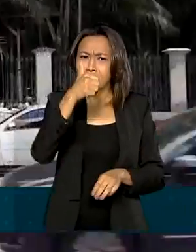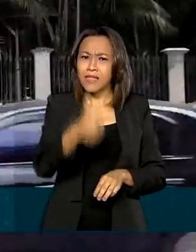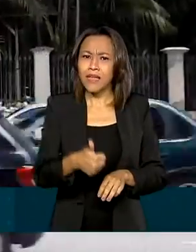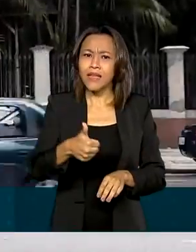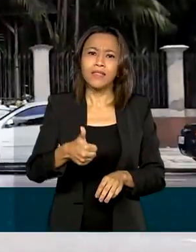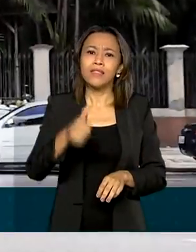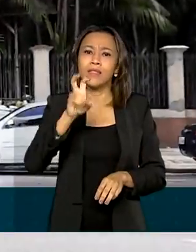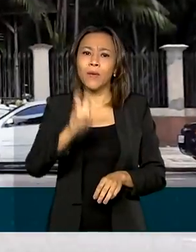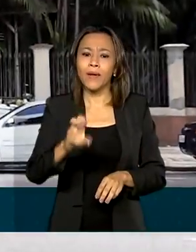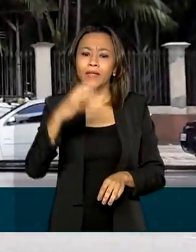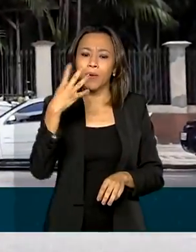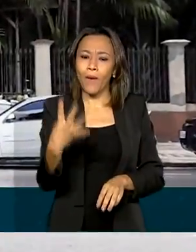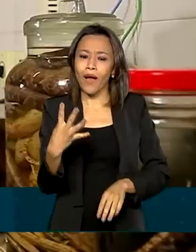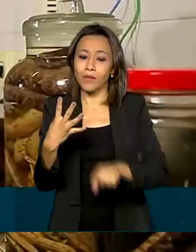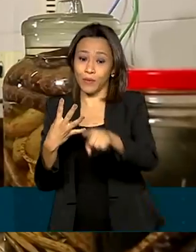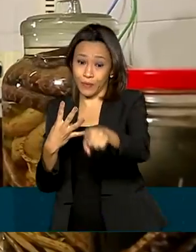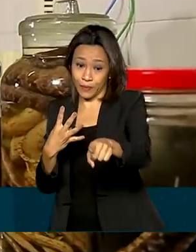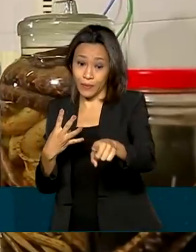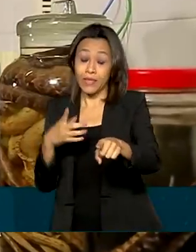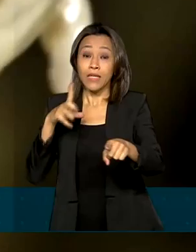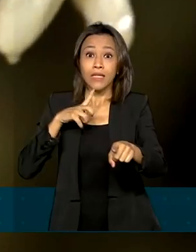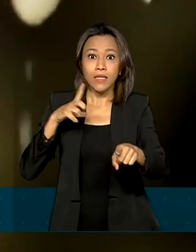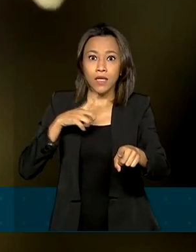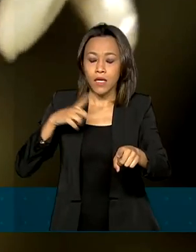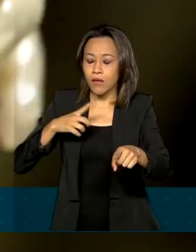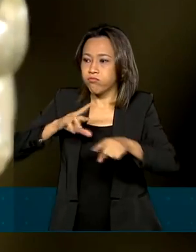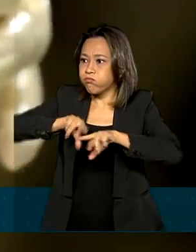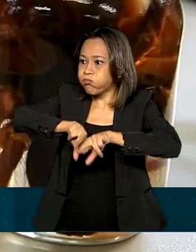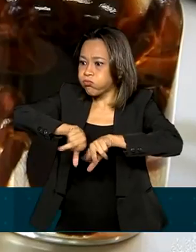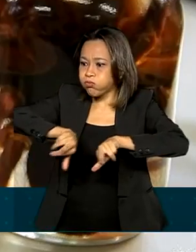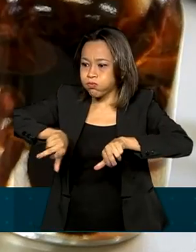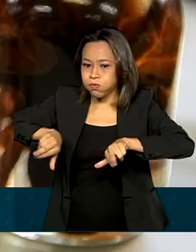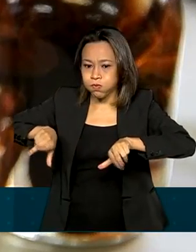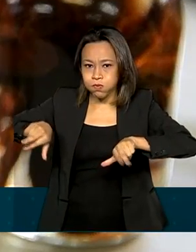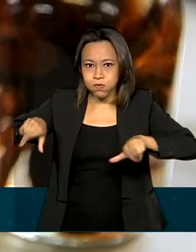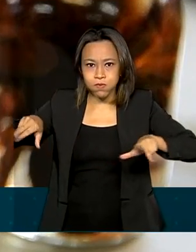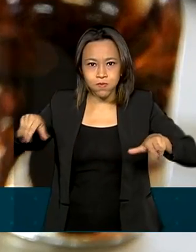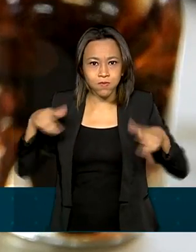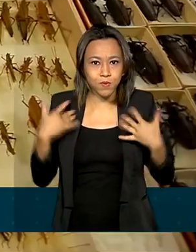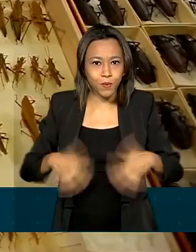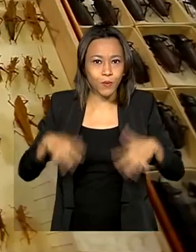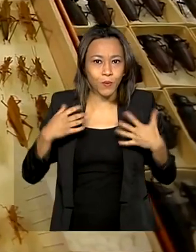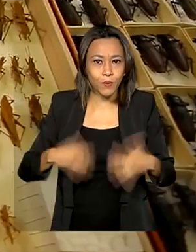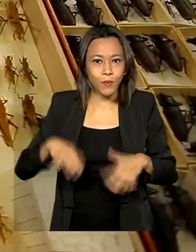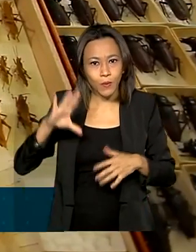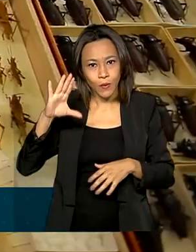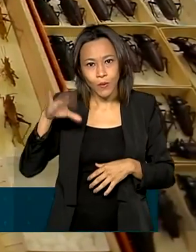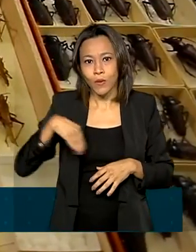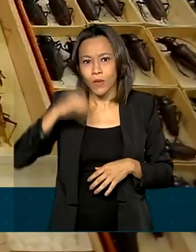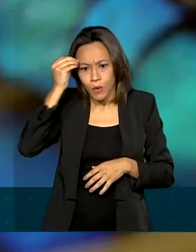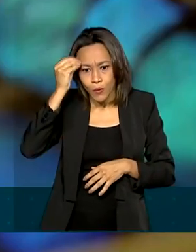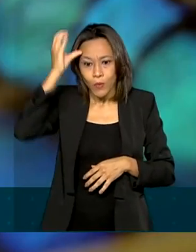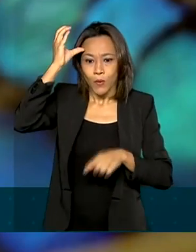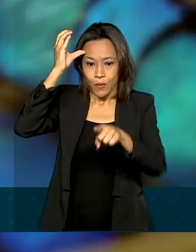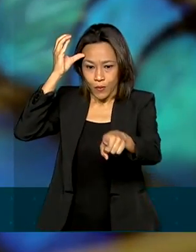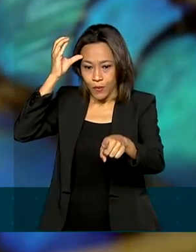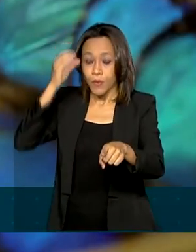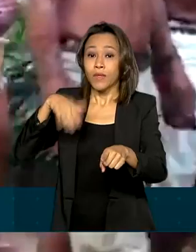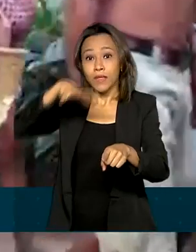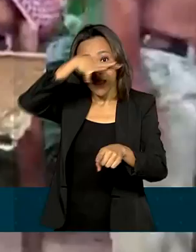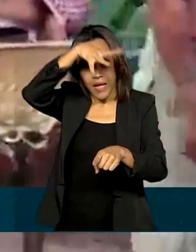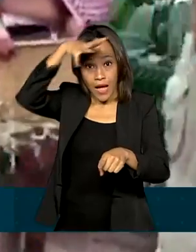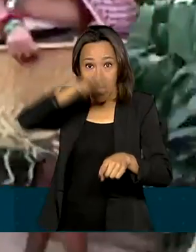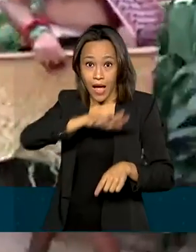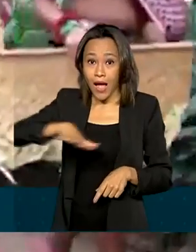Museu Paraense Emílio Gueldi guarda conhecimentos e tecnologias sobre a Amazônia. O acervo conta a história da